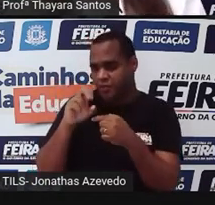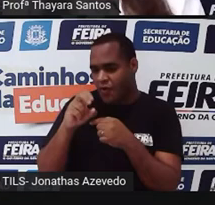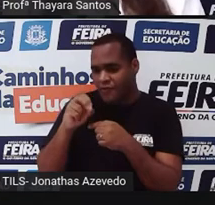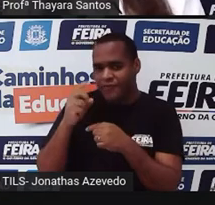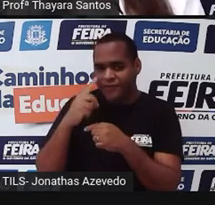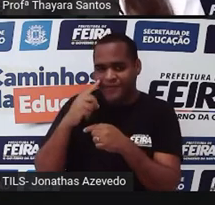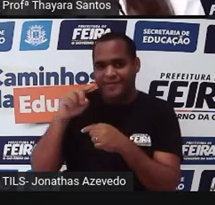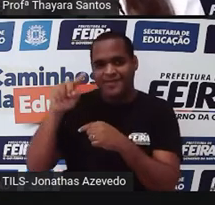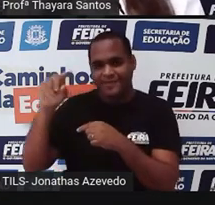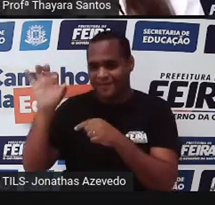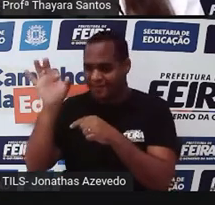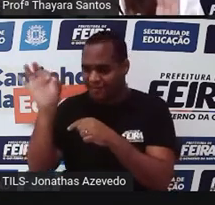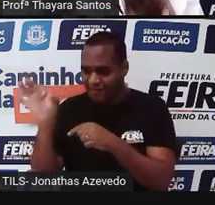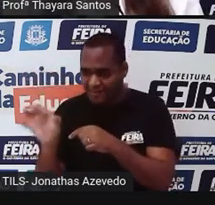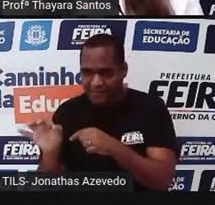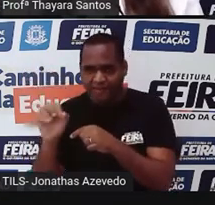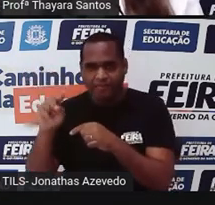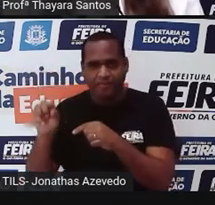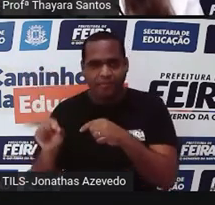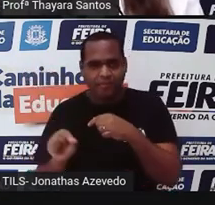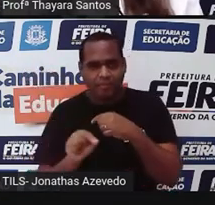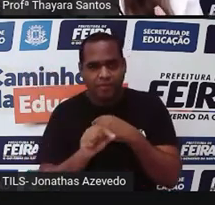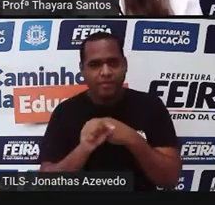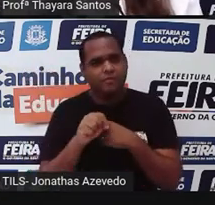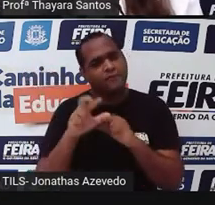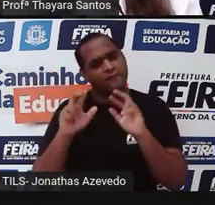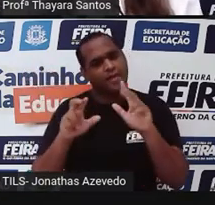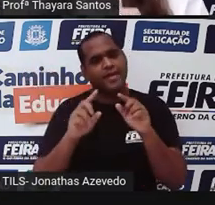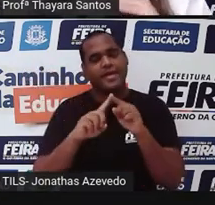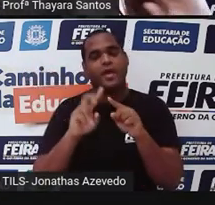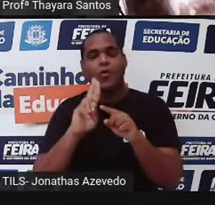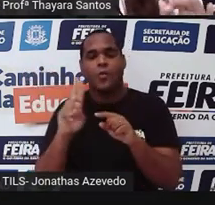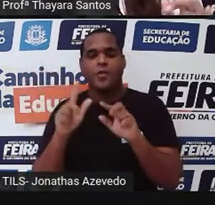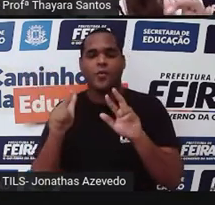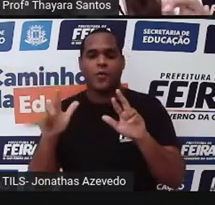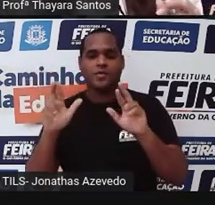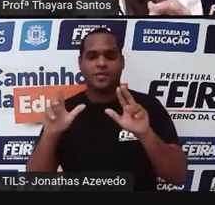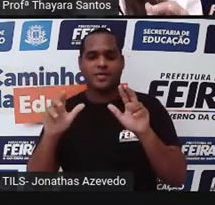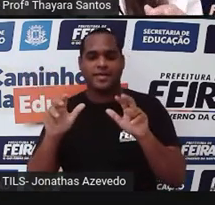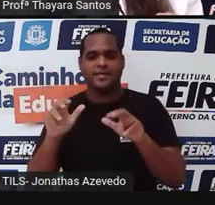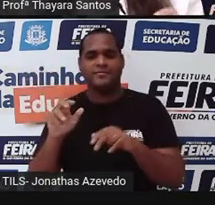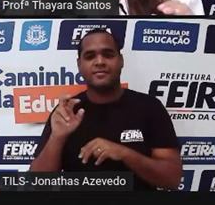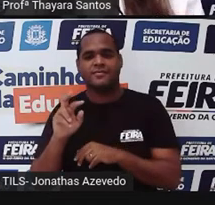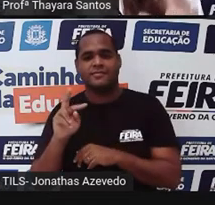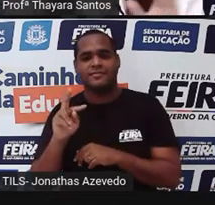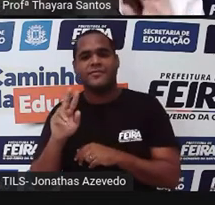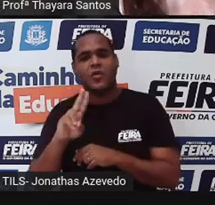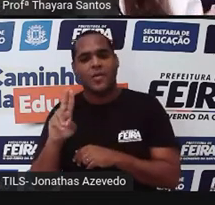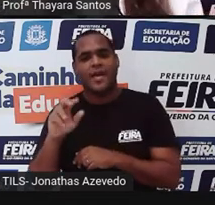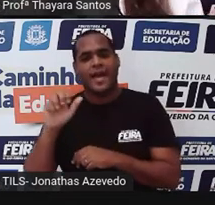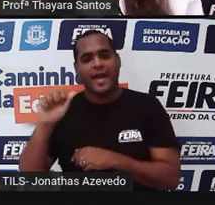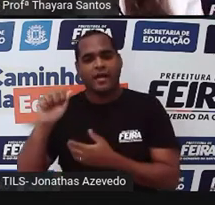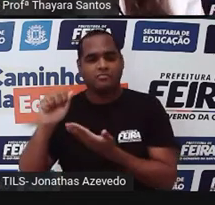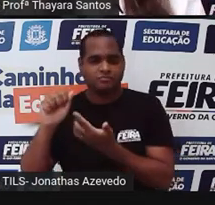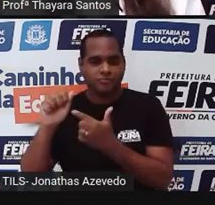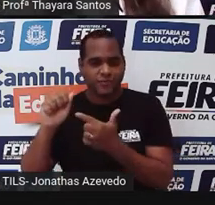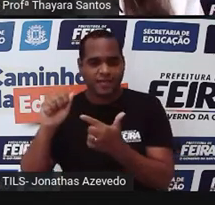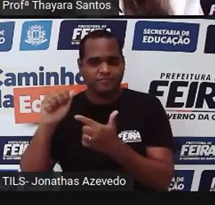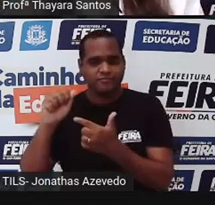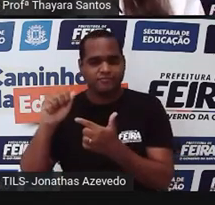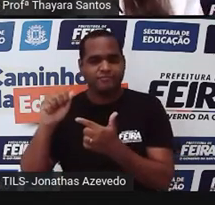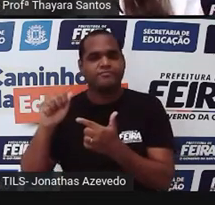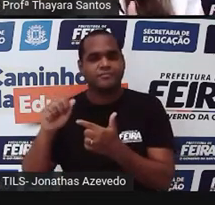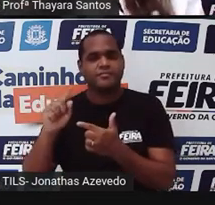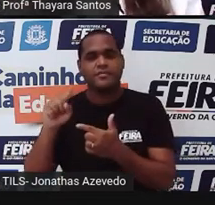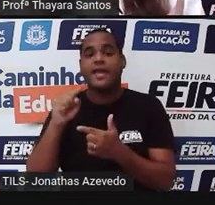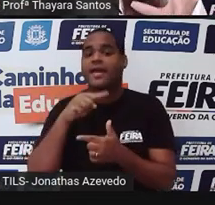pulpa, até chegar no organismo adulto, eles são chamados de ametábolos, porque eles não têm metamorfose. A sempre quer dizer não. Os